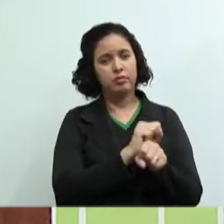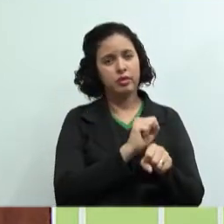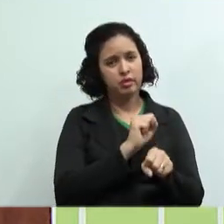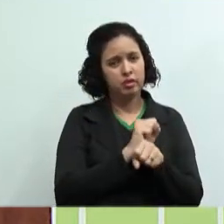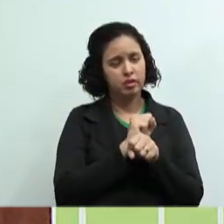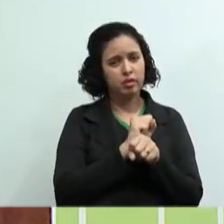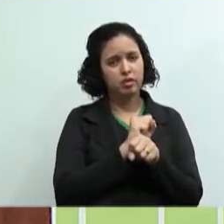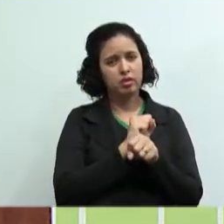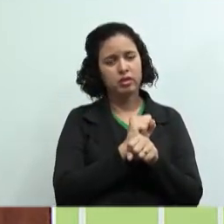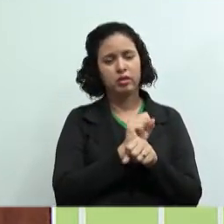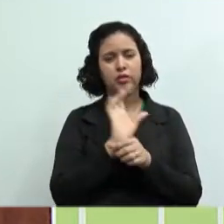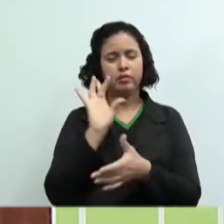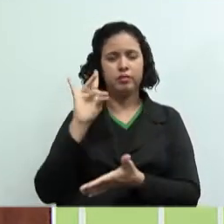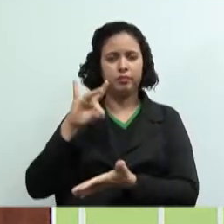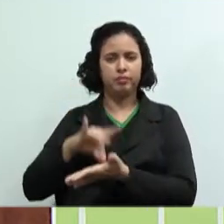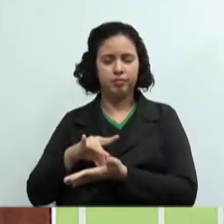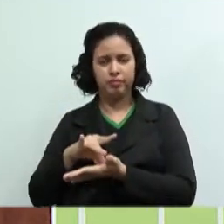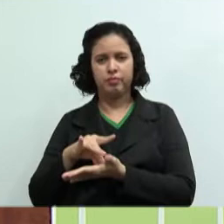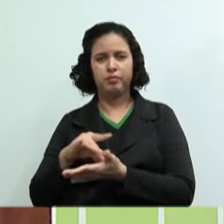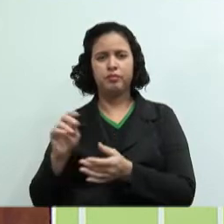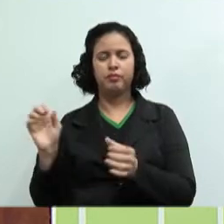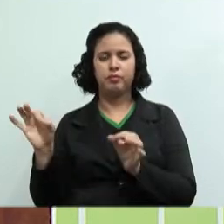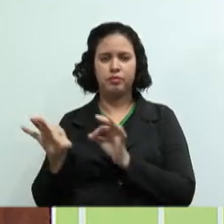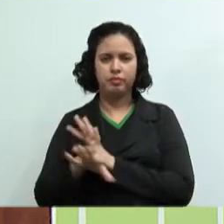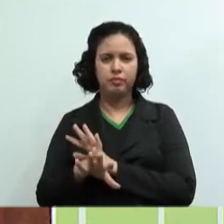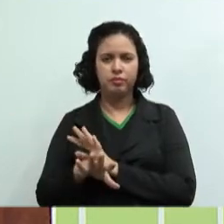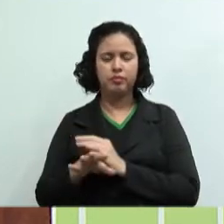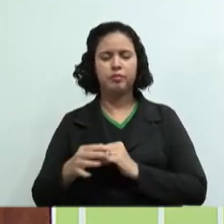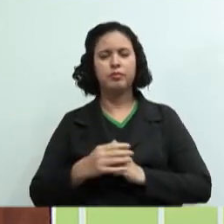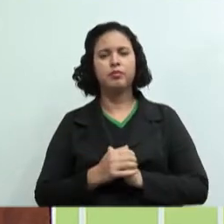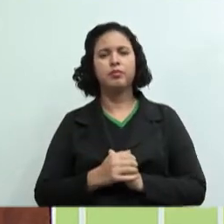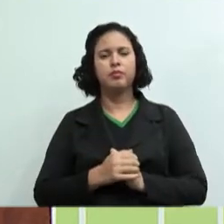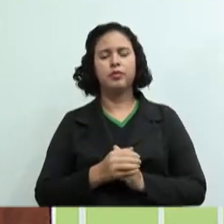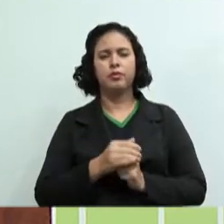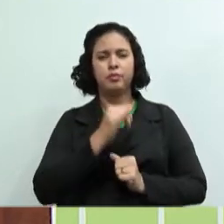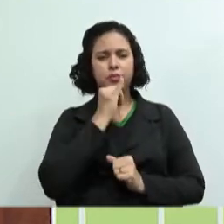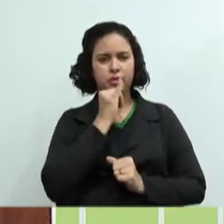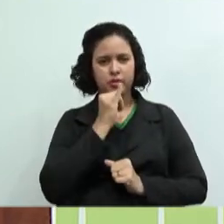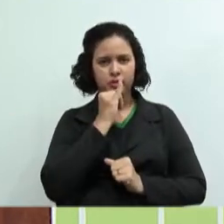o realizado. Então vamos supor um exemplo aqui.